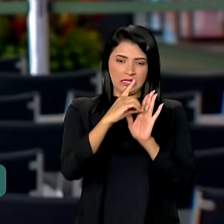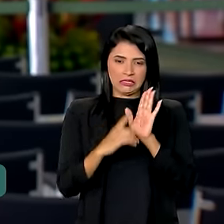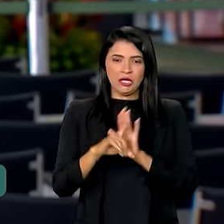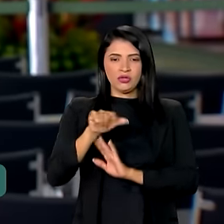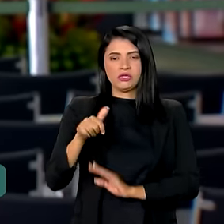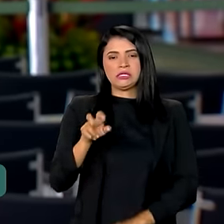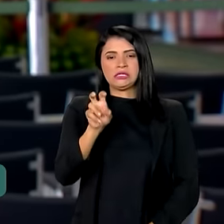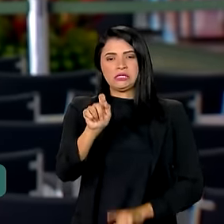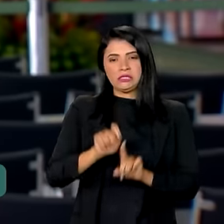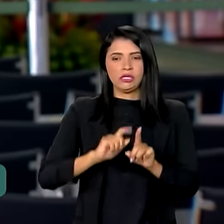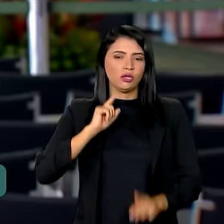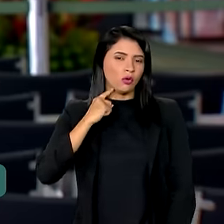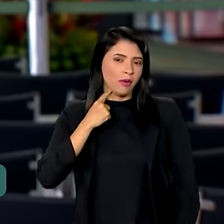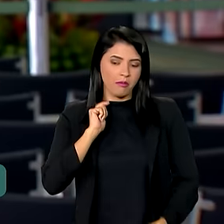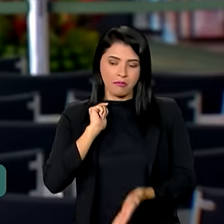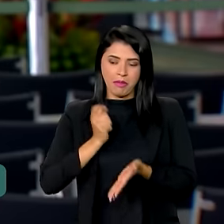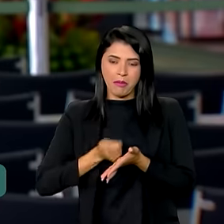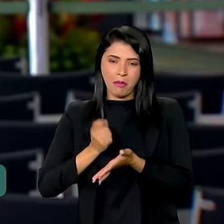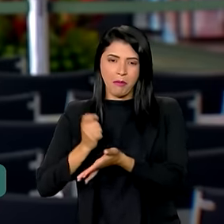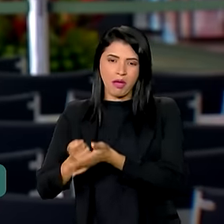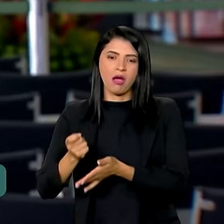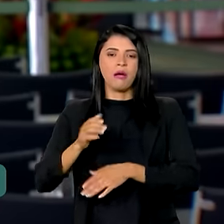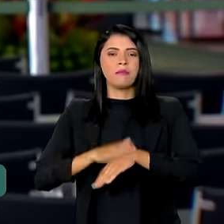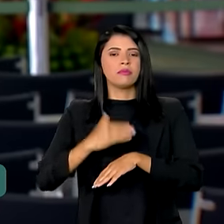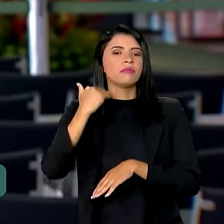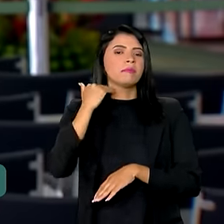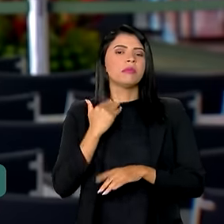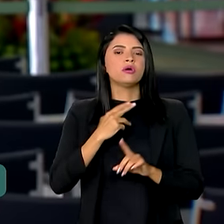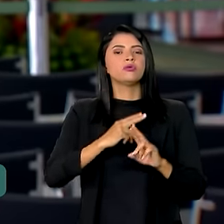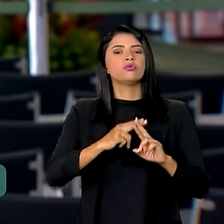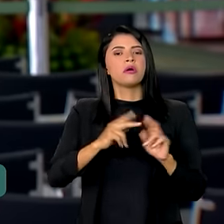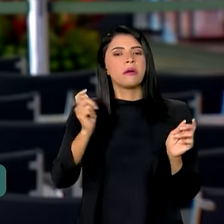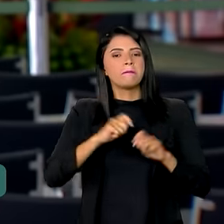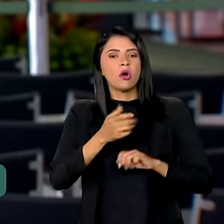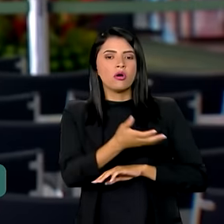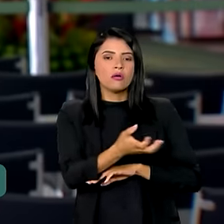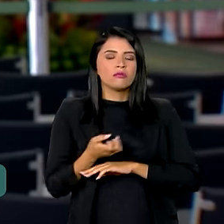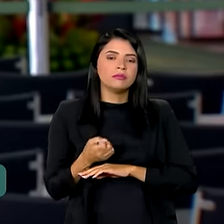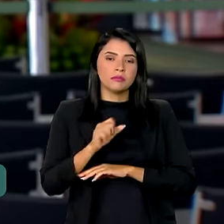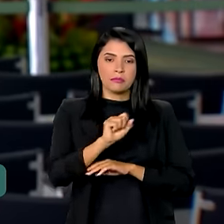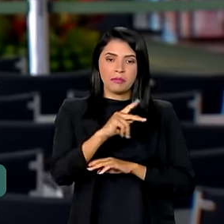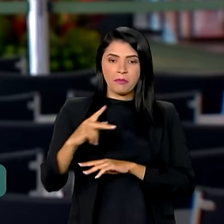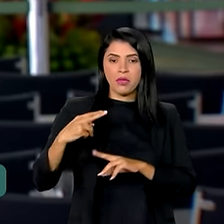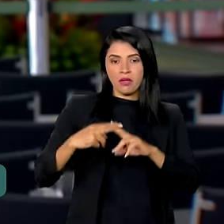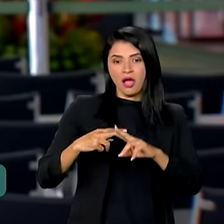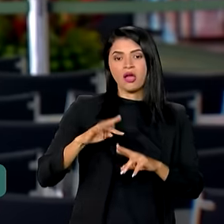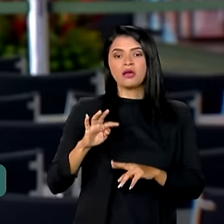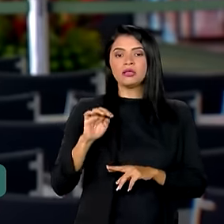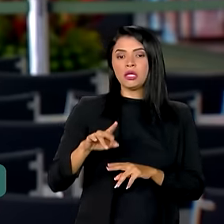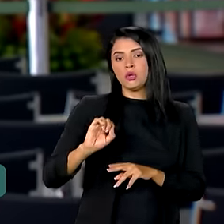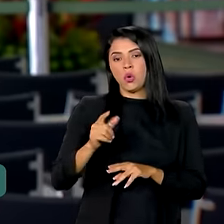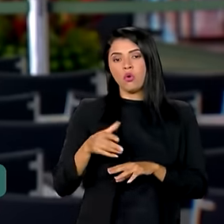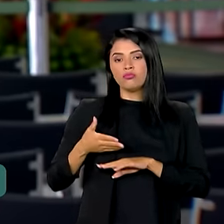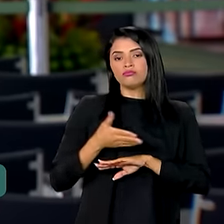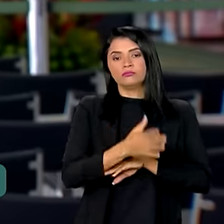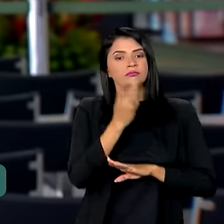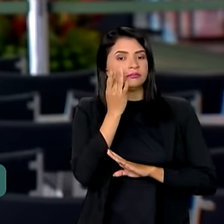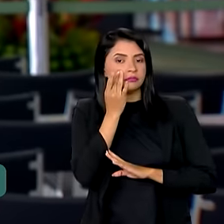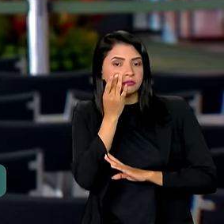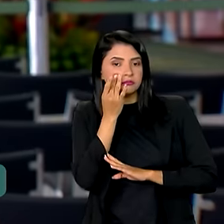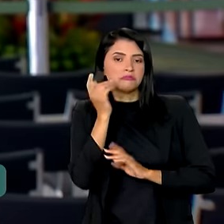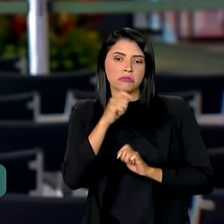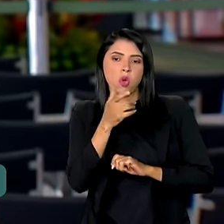5 de maio. O pagamento é feito pela Caixa e pode ser movimentado pelo aplicativo Caixa Tem ou em agências e